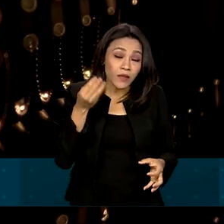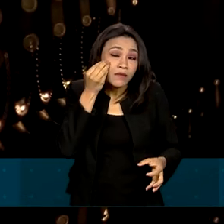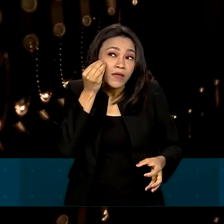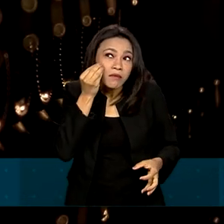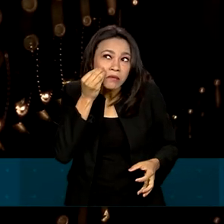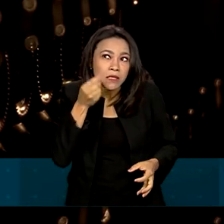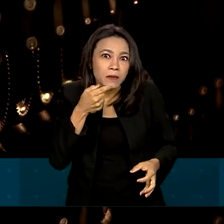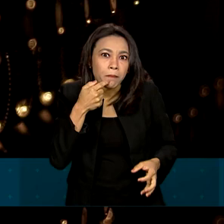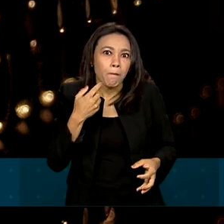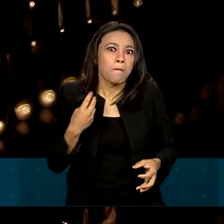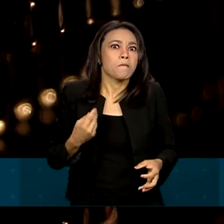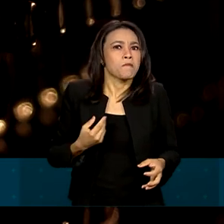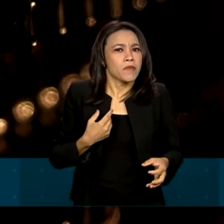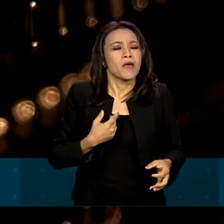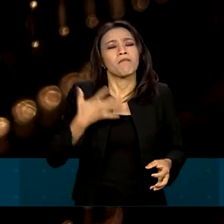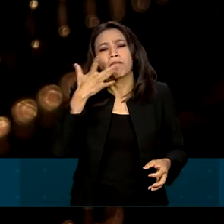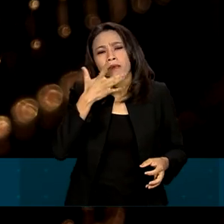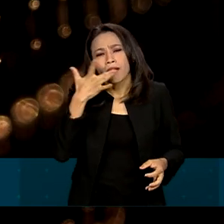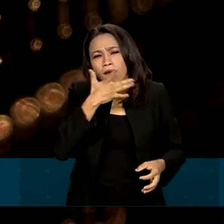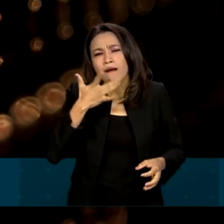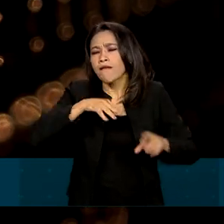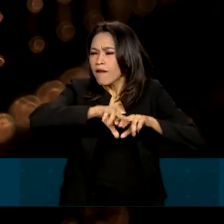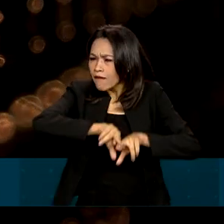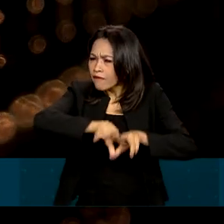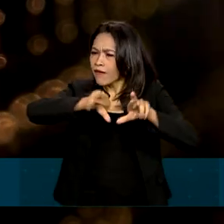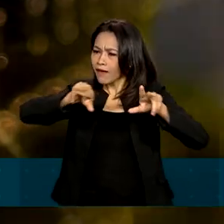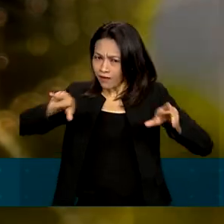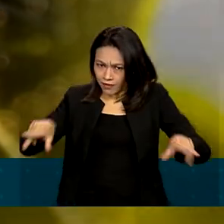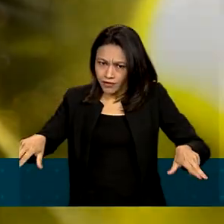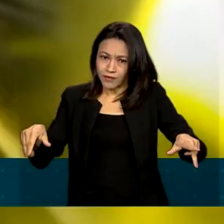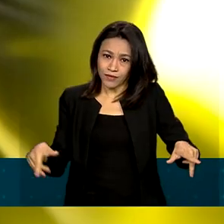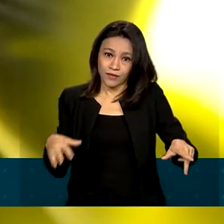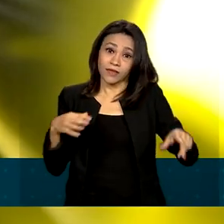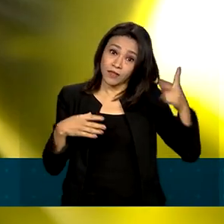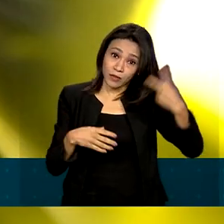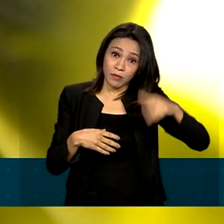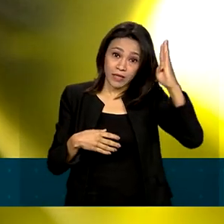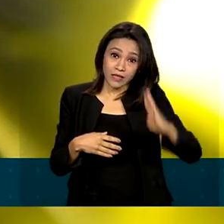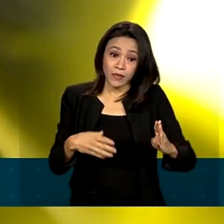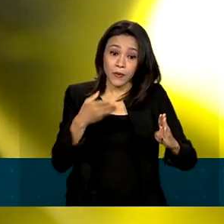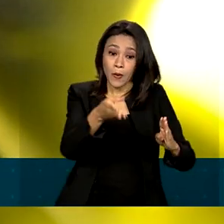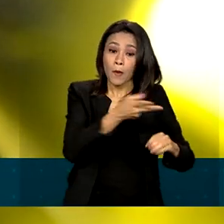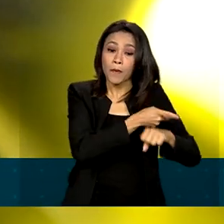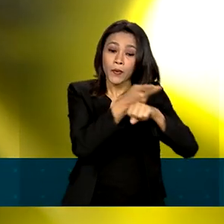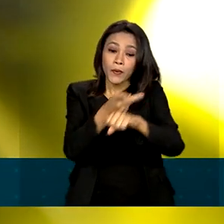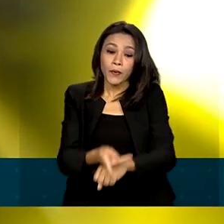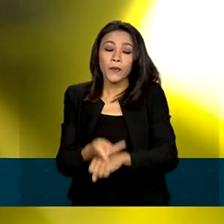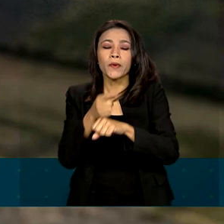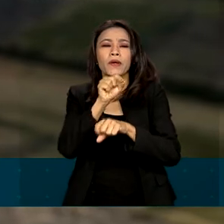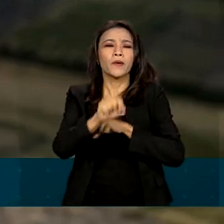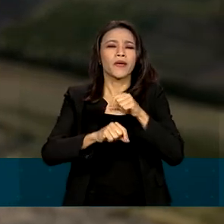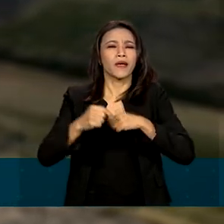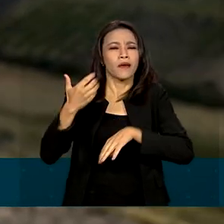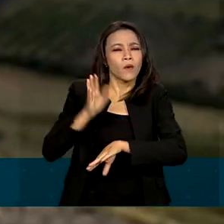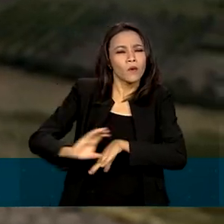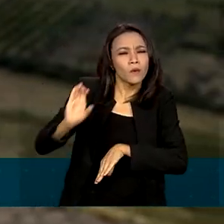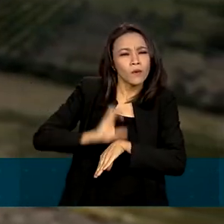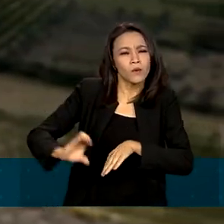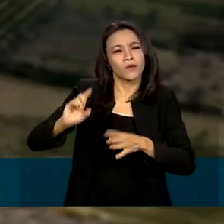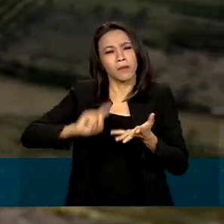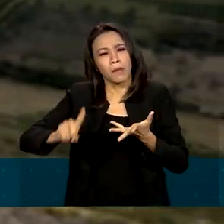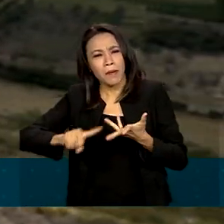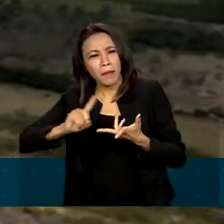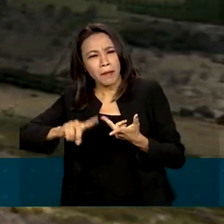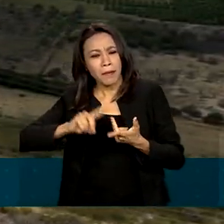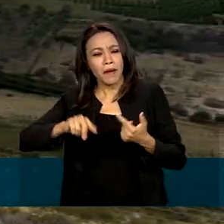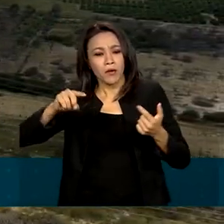agradar a gregos, troianos e também os brasileiros, os produtores buscam maior qualificação, como o selo de